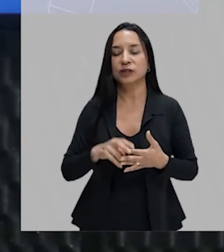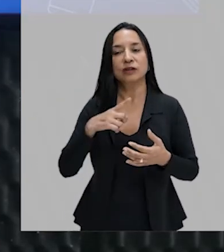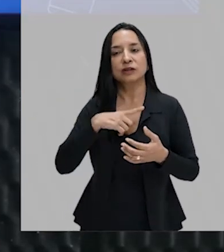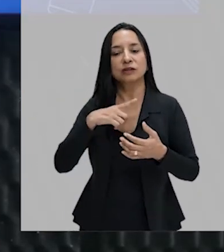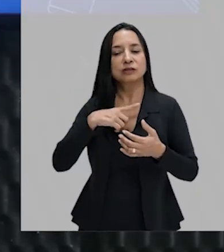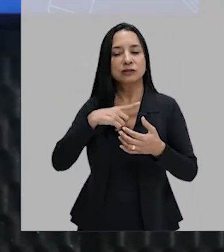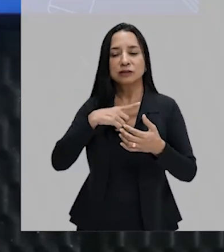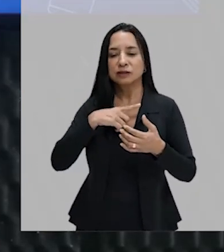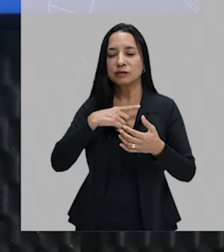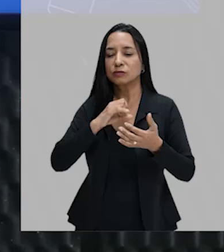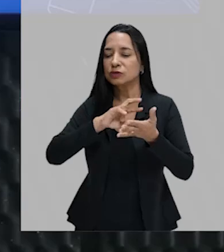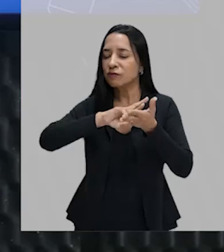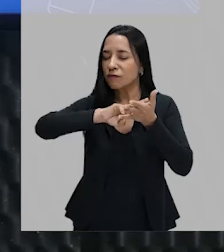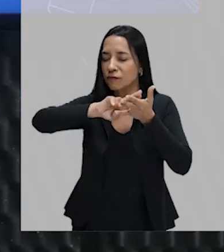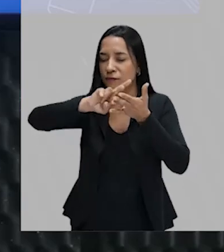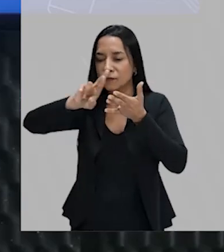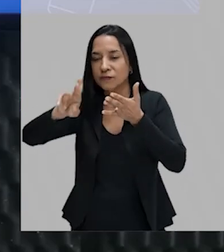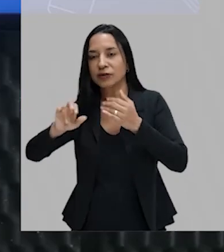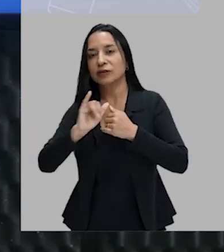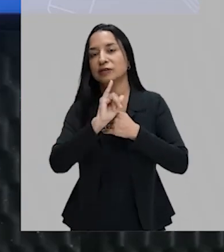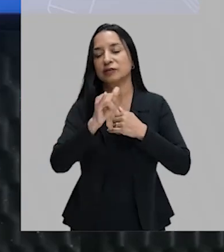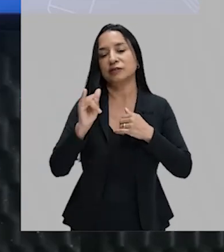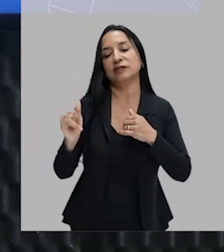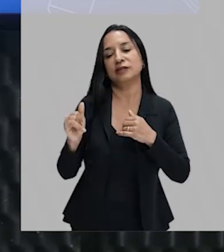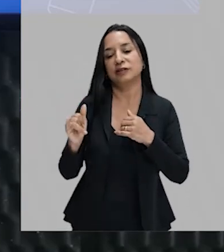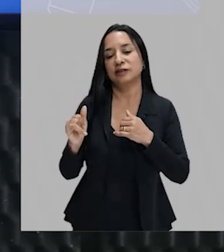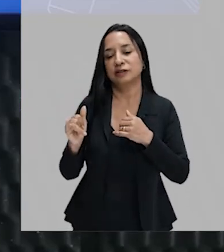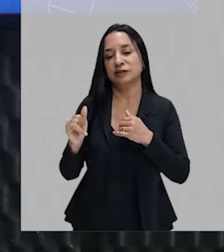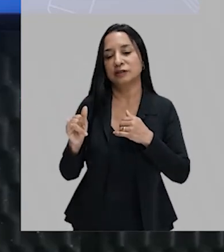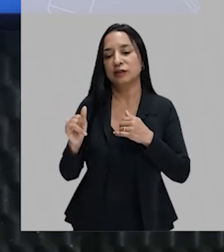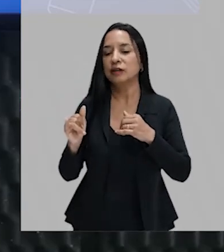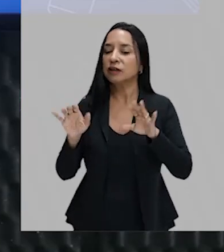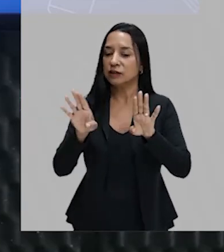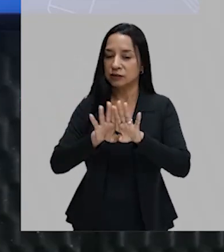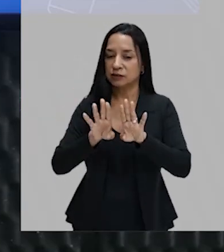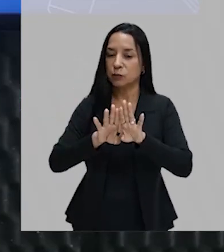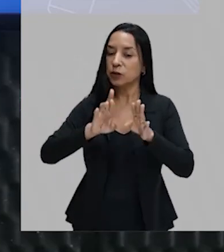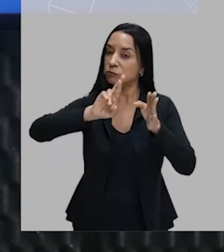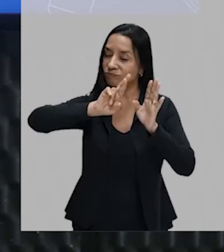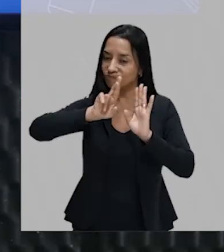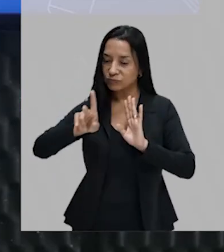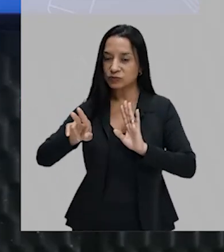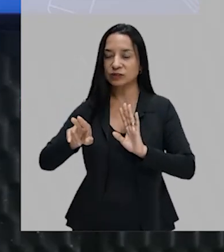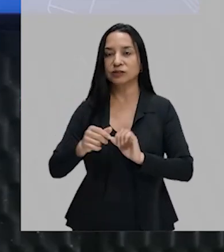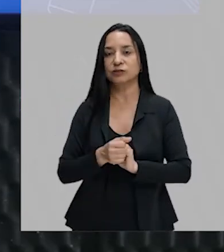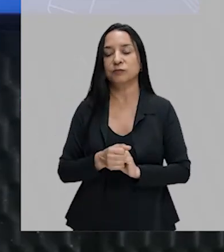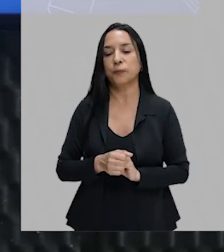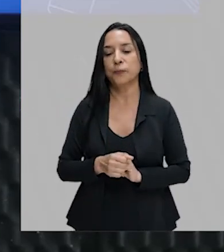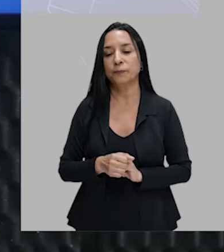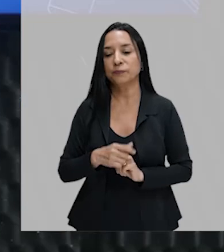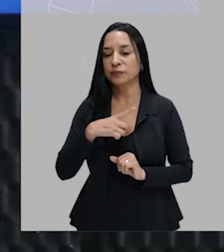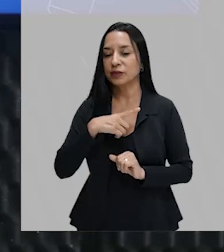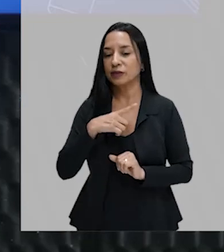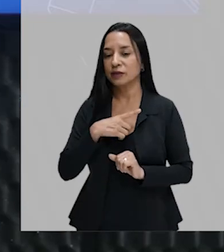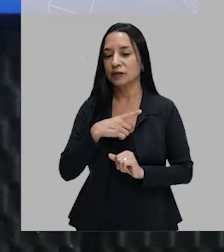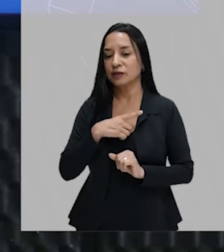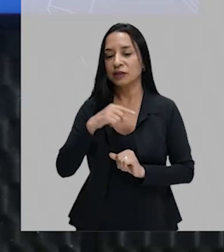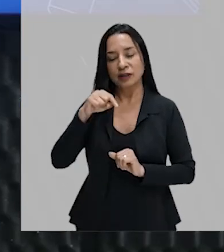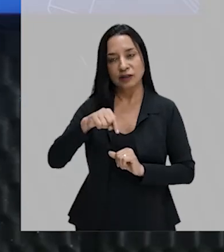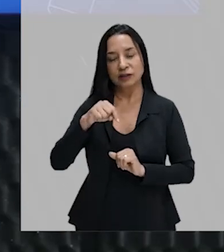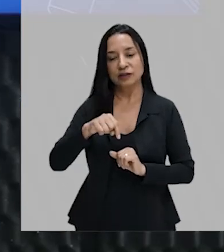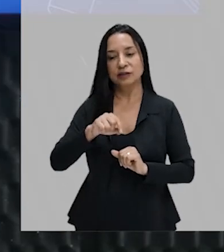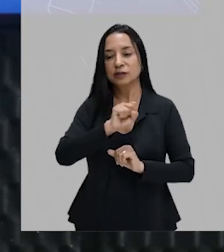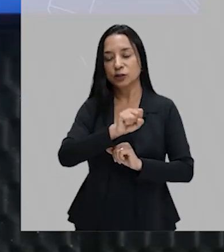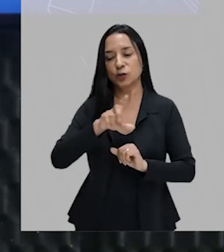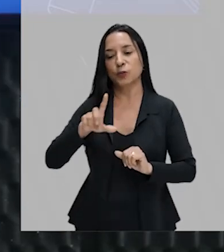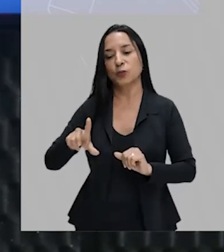inúmeras lendas e versões diversas dela. Então, tem a lenda da serpente,